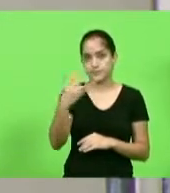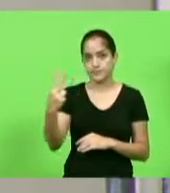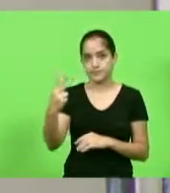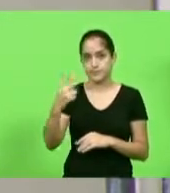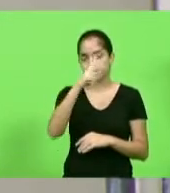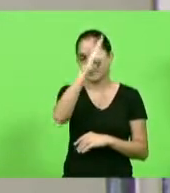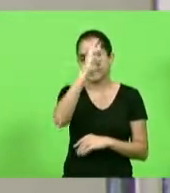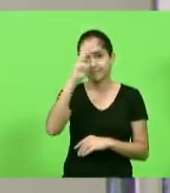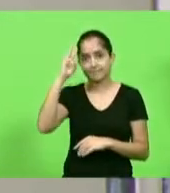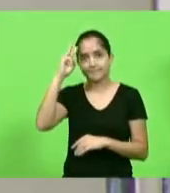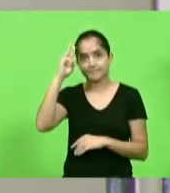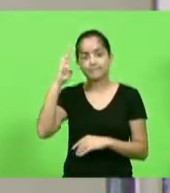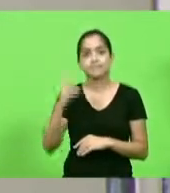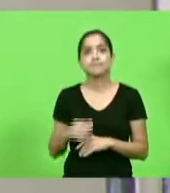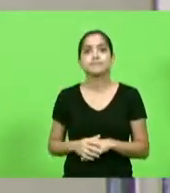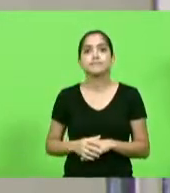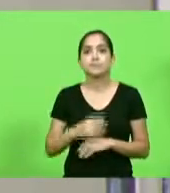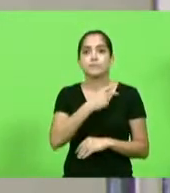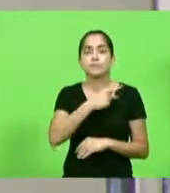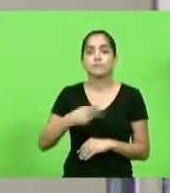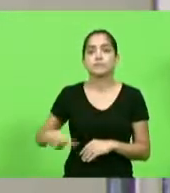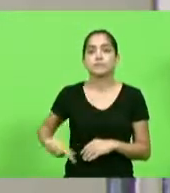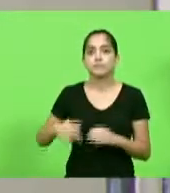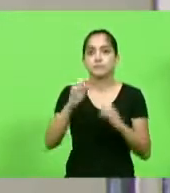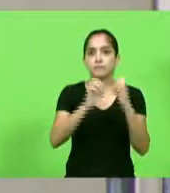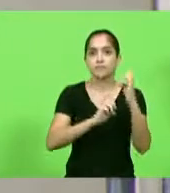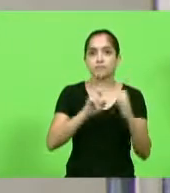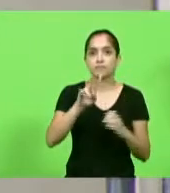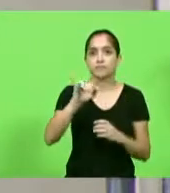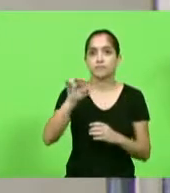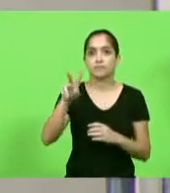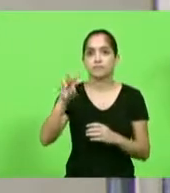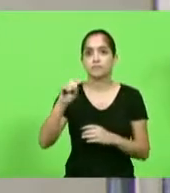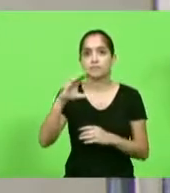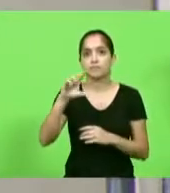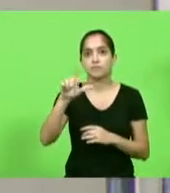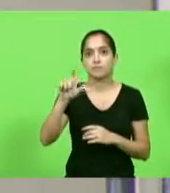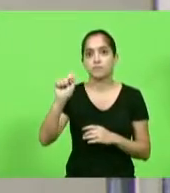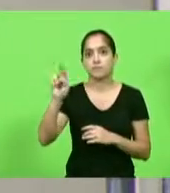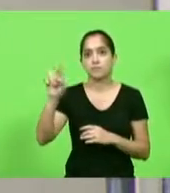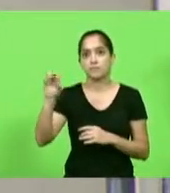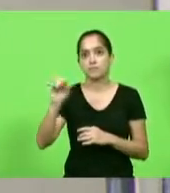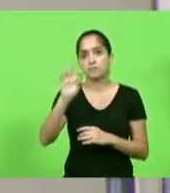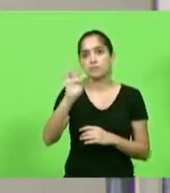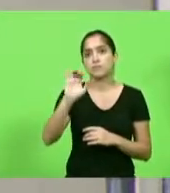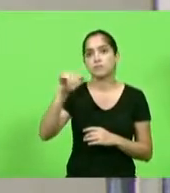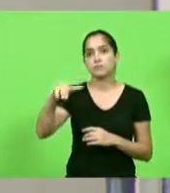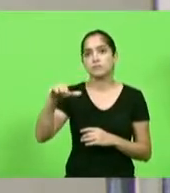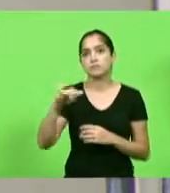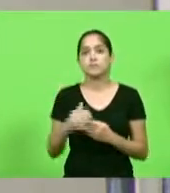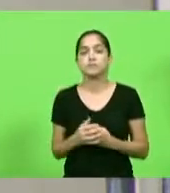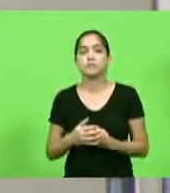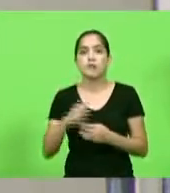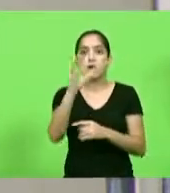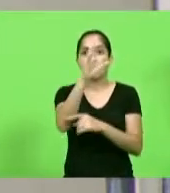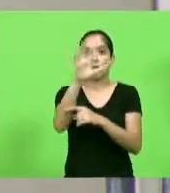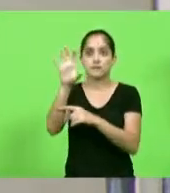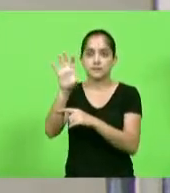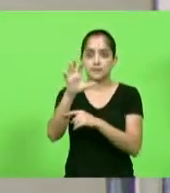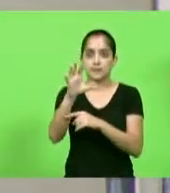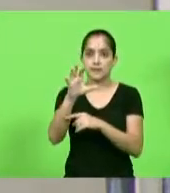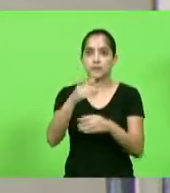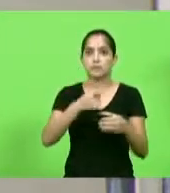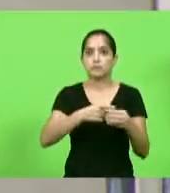Volney Weber, solicitando aos presidentes das empresas Ivo, Claro e Tim, urgência na instalação de uma antena de telefonia